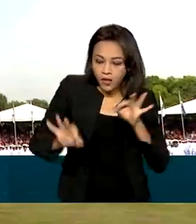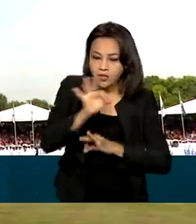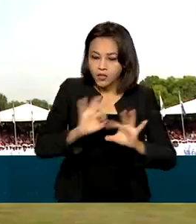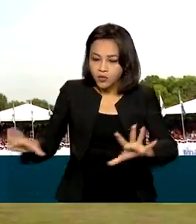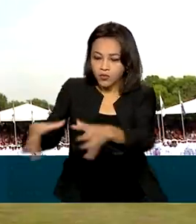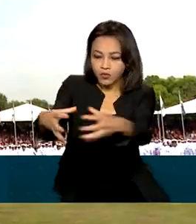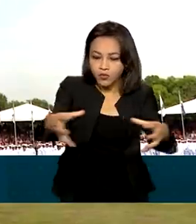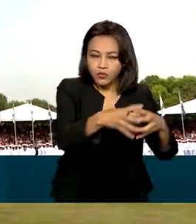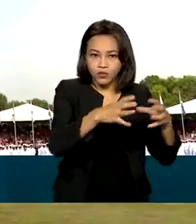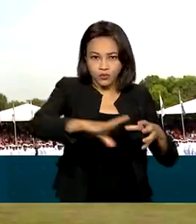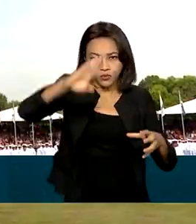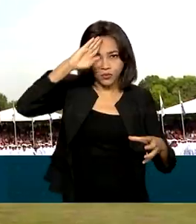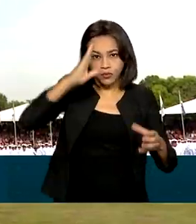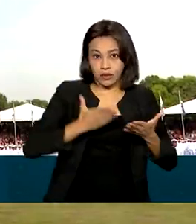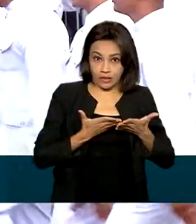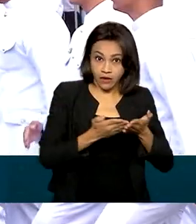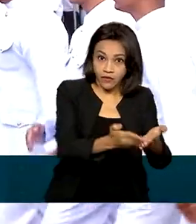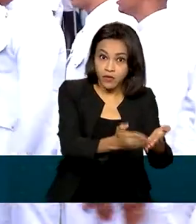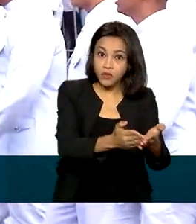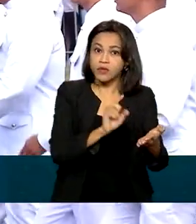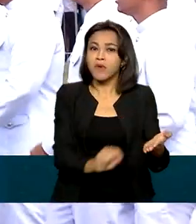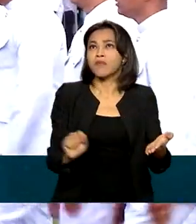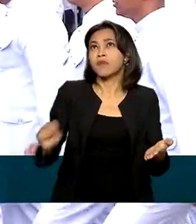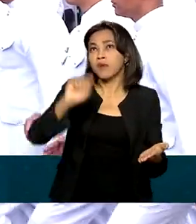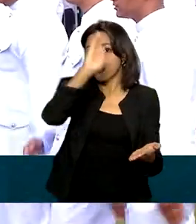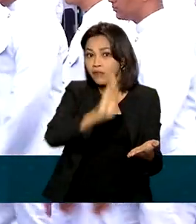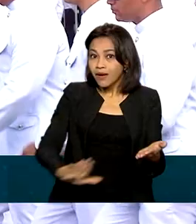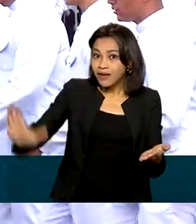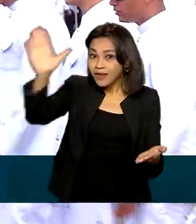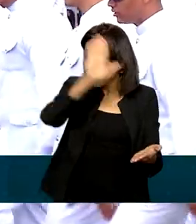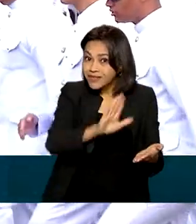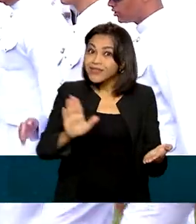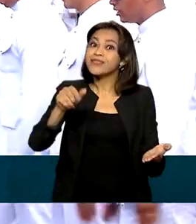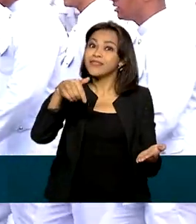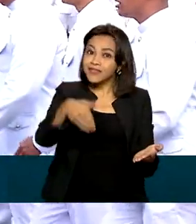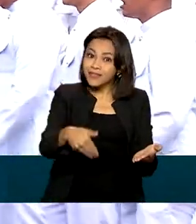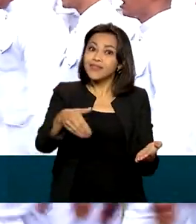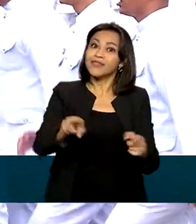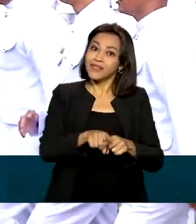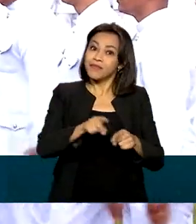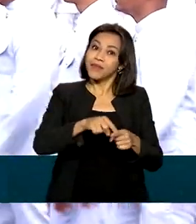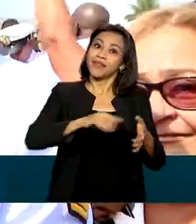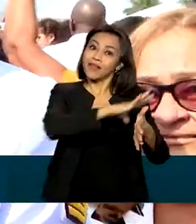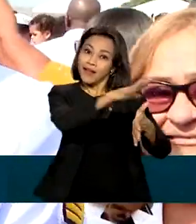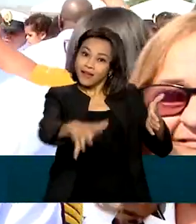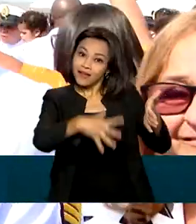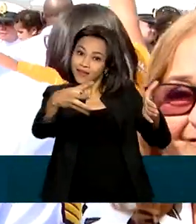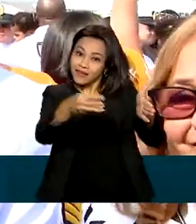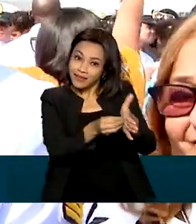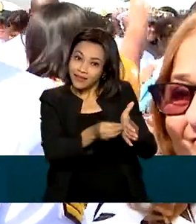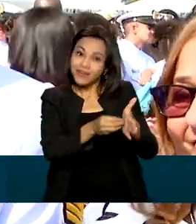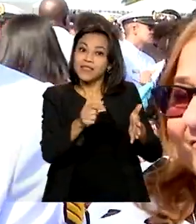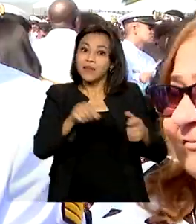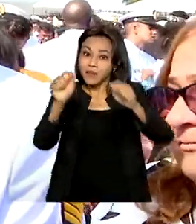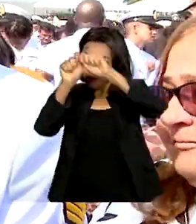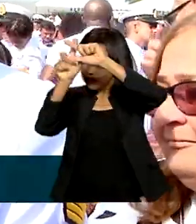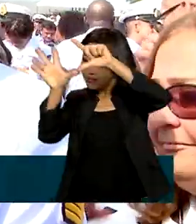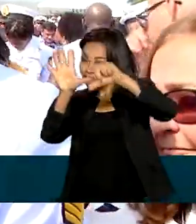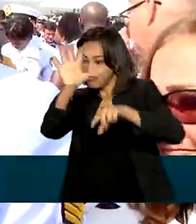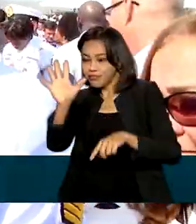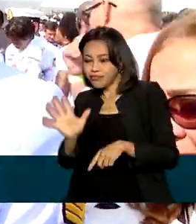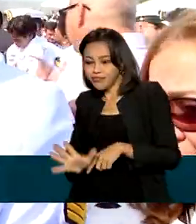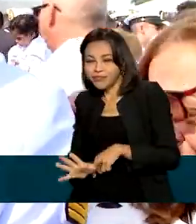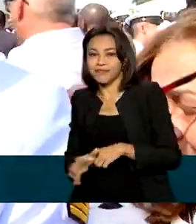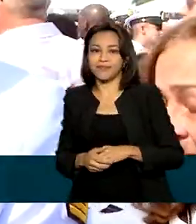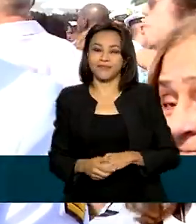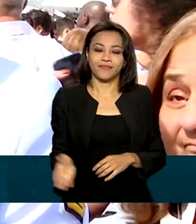navios, espalhados por todo o território nacional, águas interiores e Amazônia Azul. É uma mudança de ciclo muito importante para